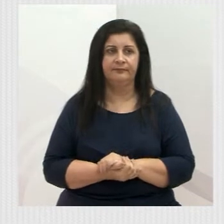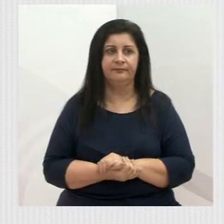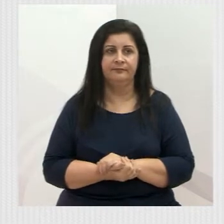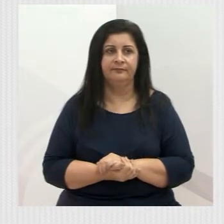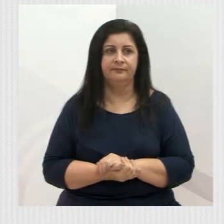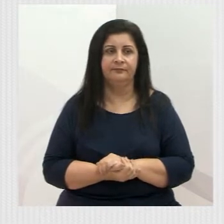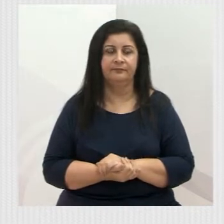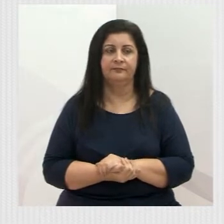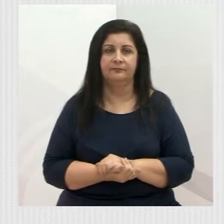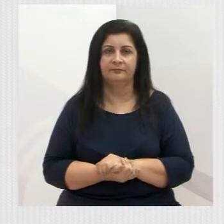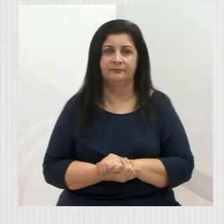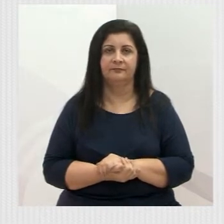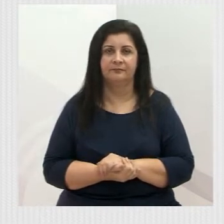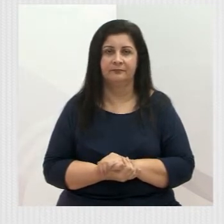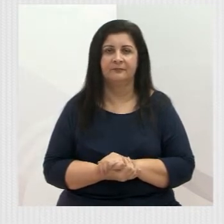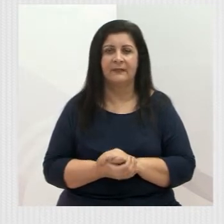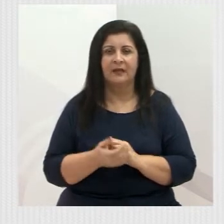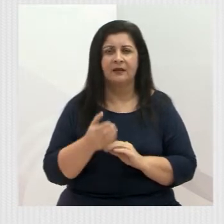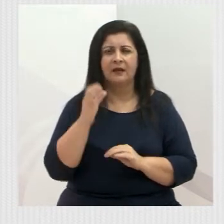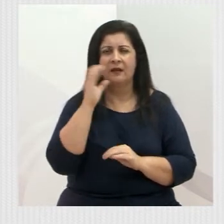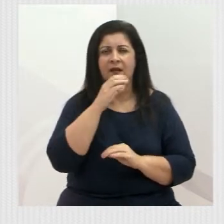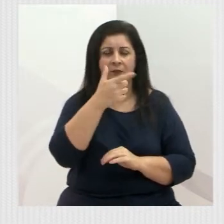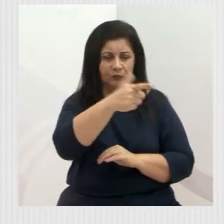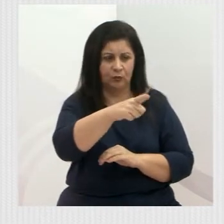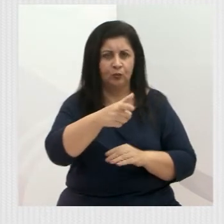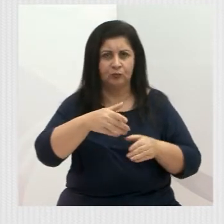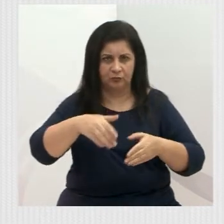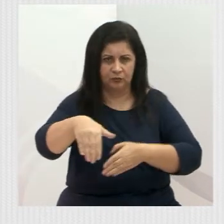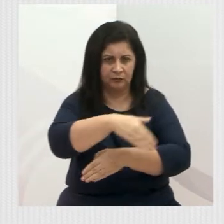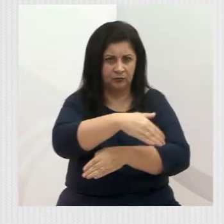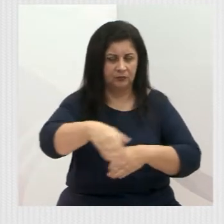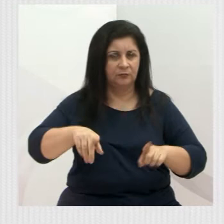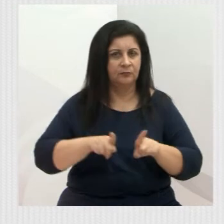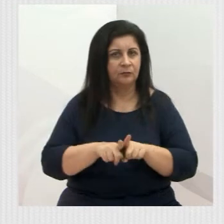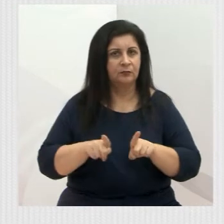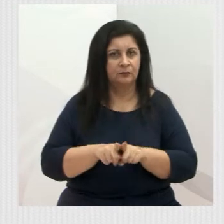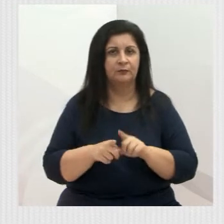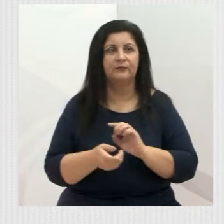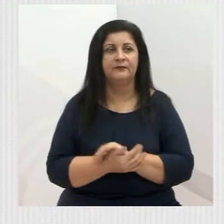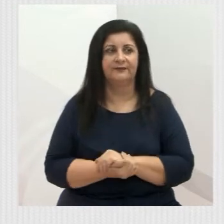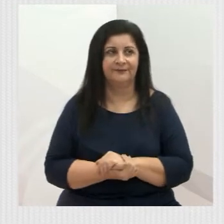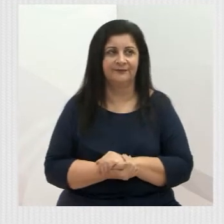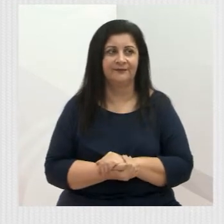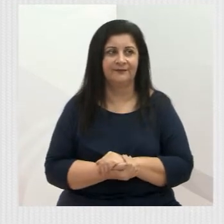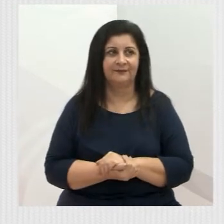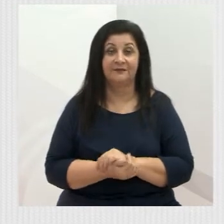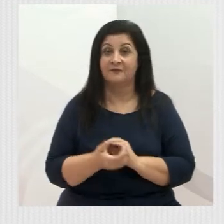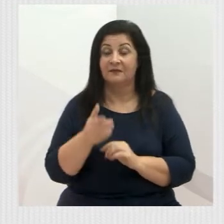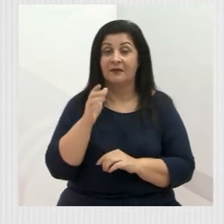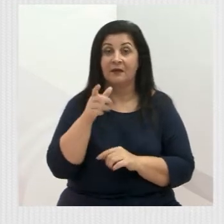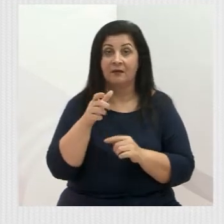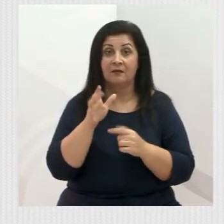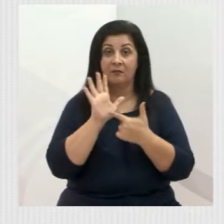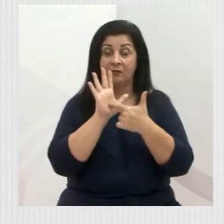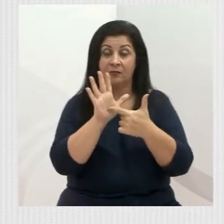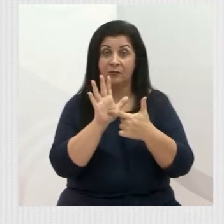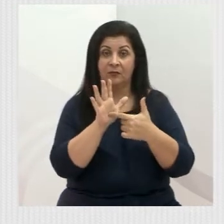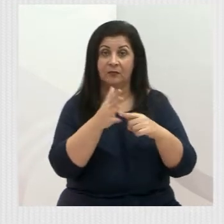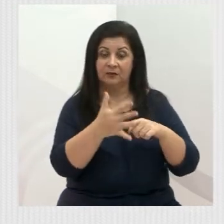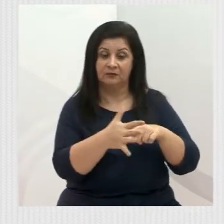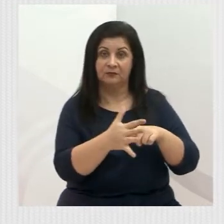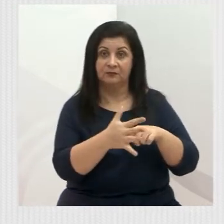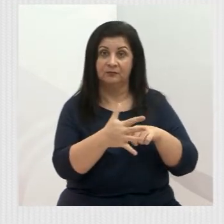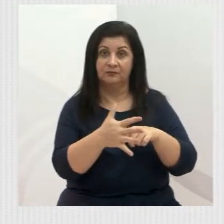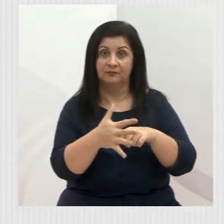e em breve chegará nas demais também. Pode passar. Aí a máquina trabalhando, e nós podemos